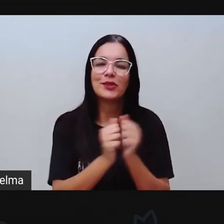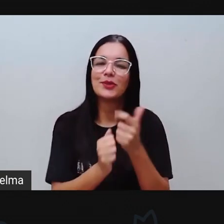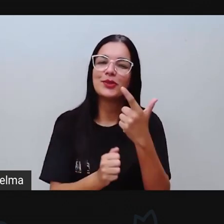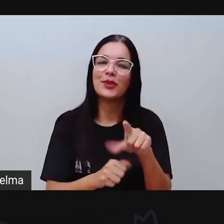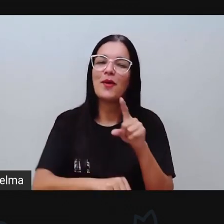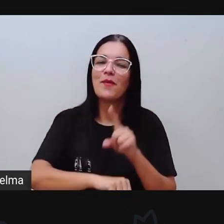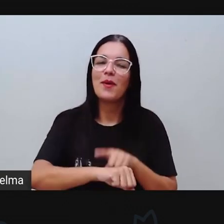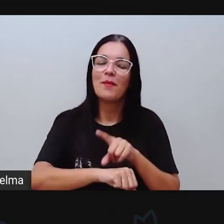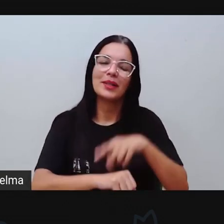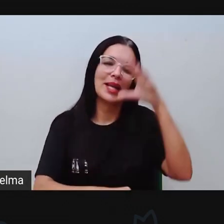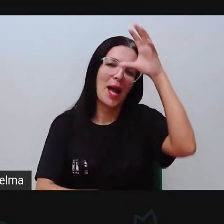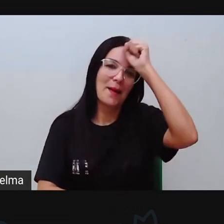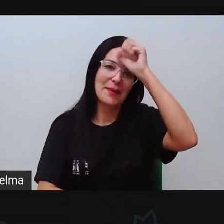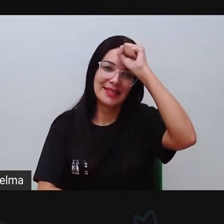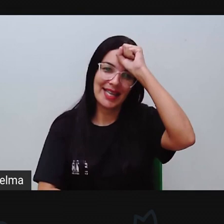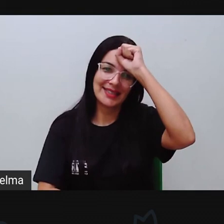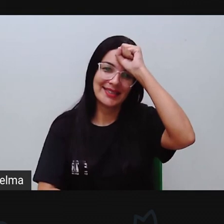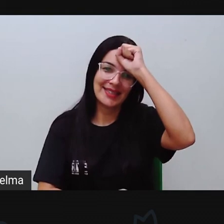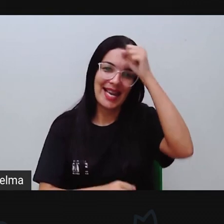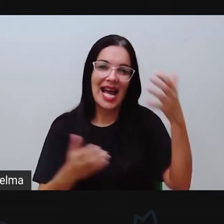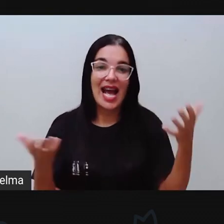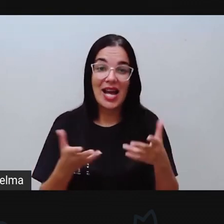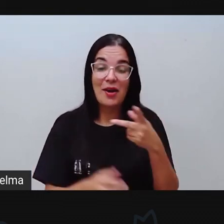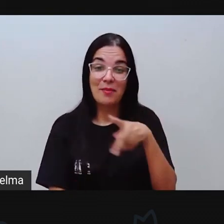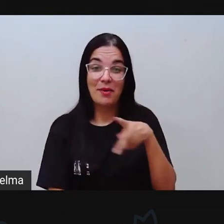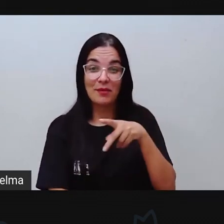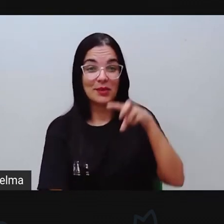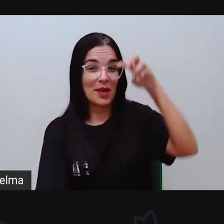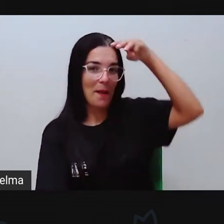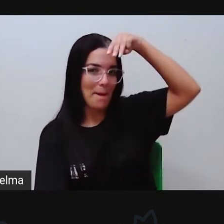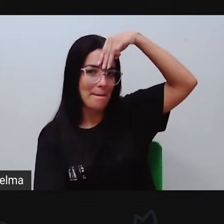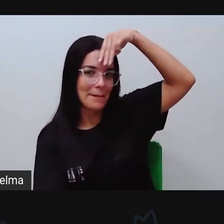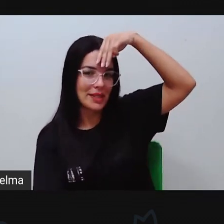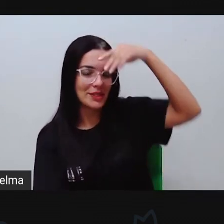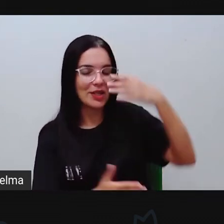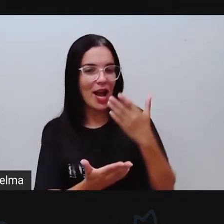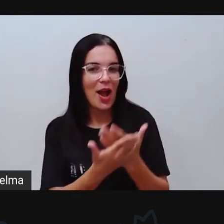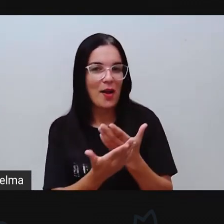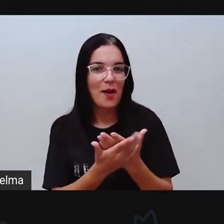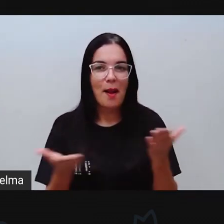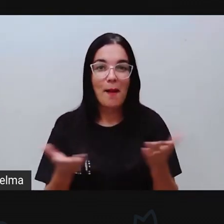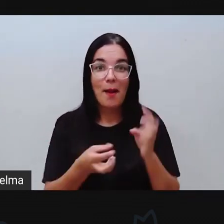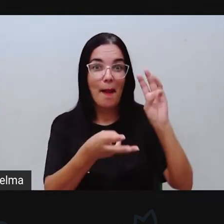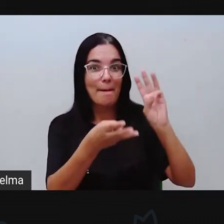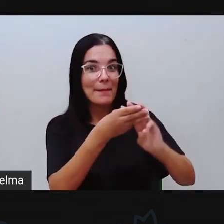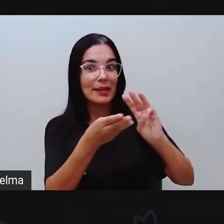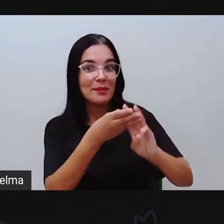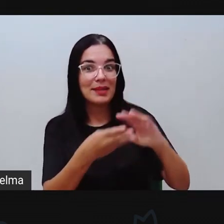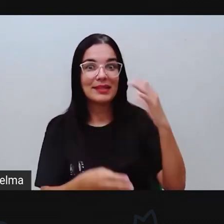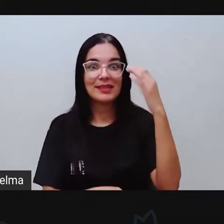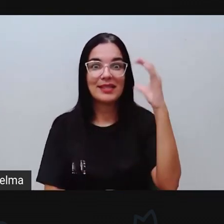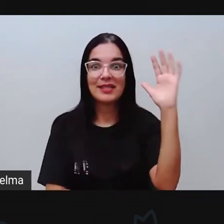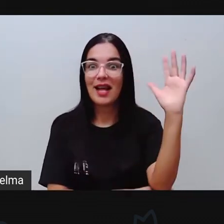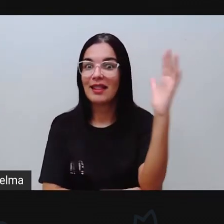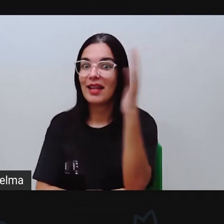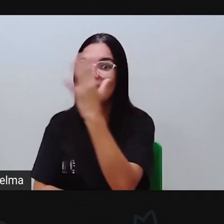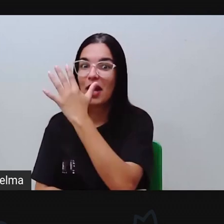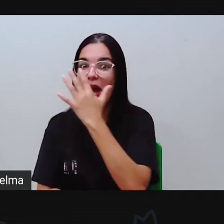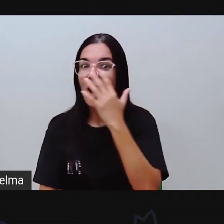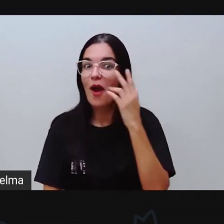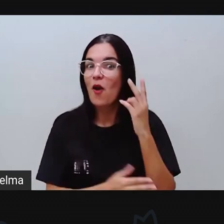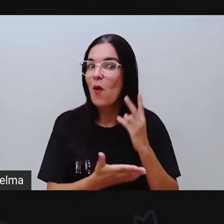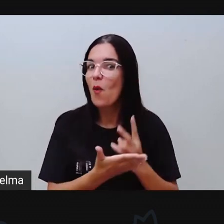momento de muito aprendizado. Eu sou a professora Mirce e nós teremos aulas de Matemática e Ciências da Natureza. A gente vai dar,